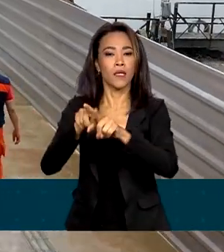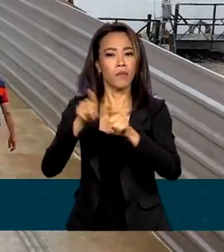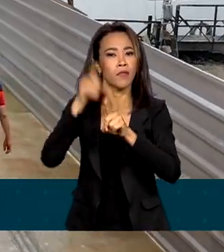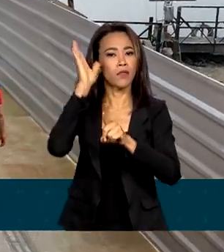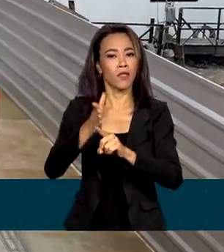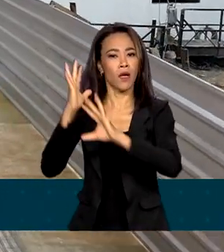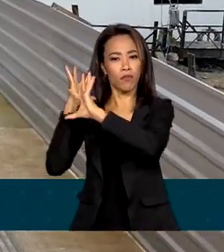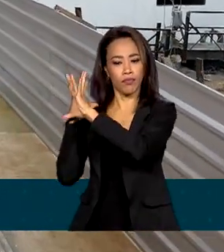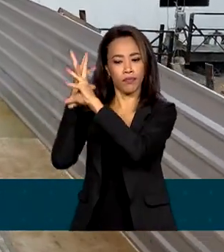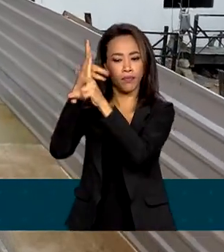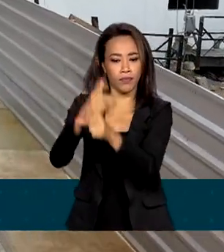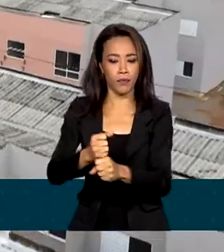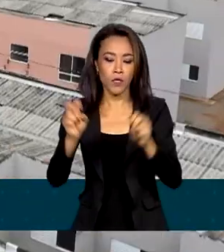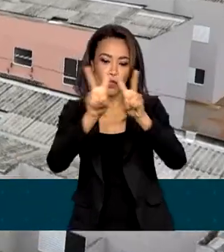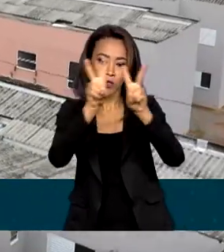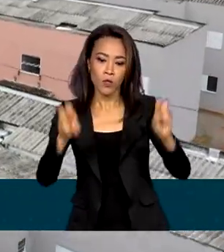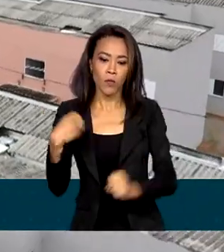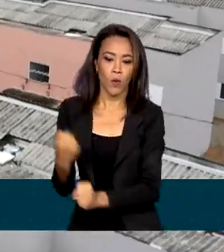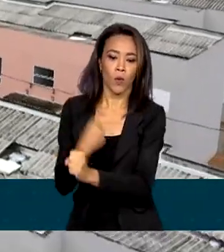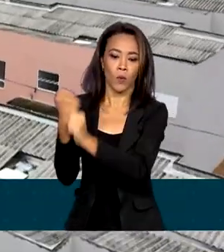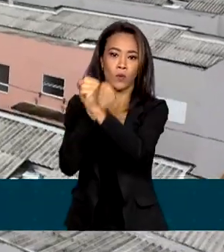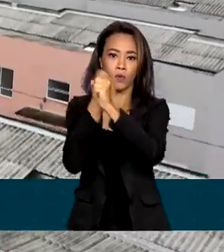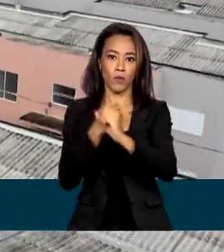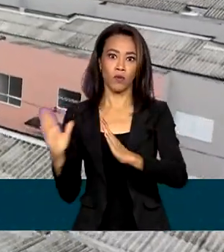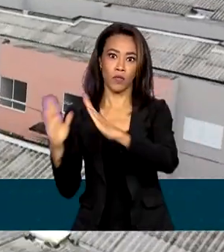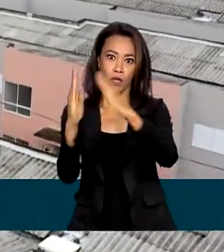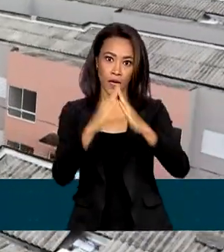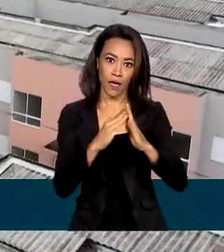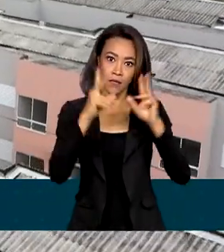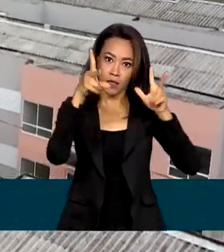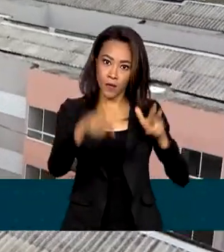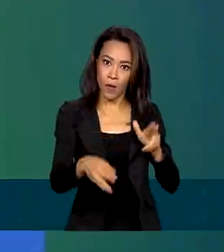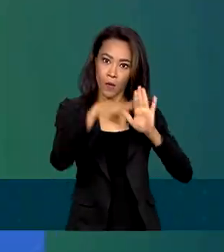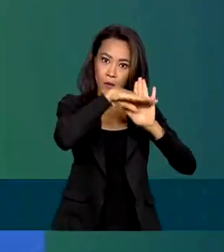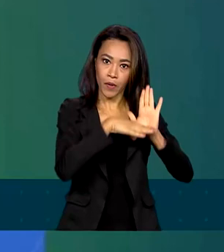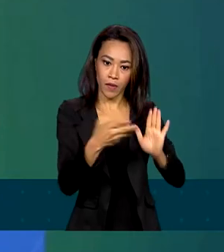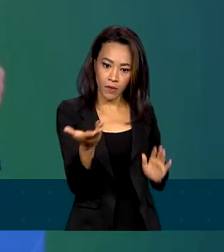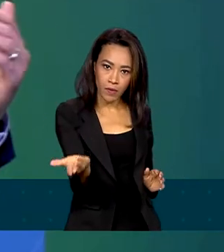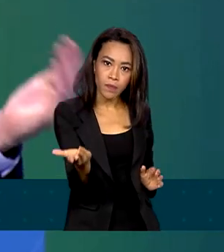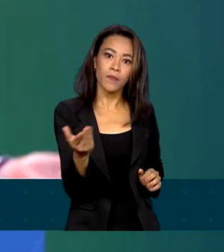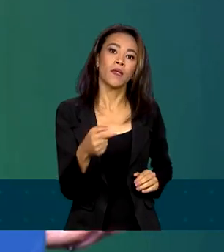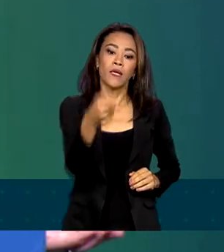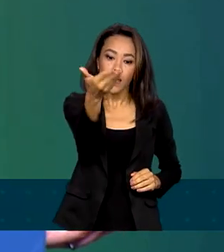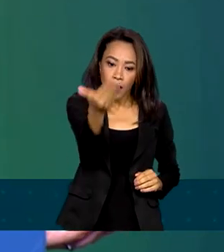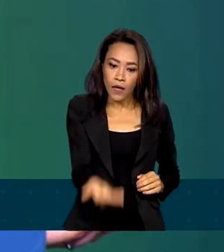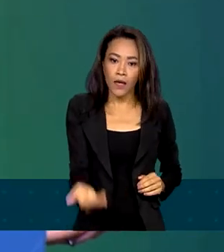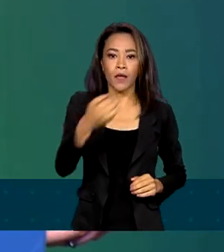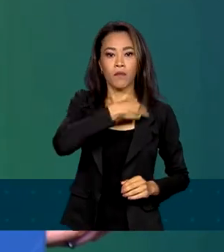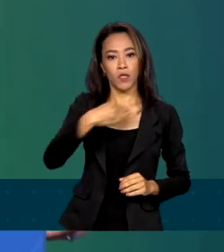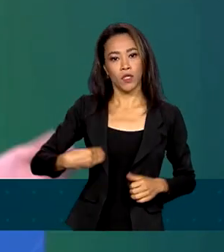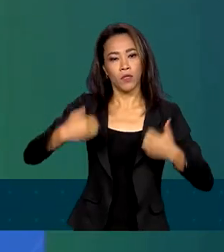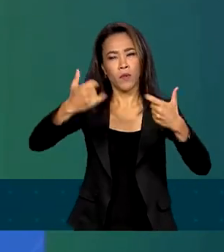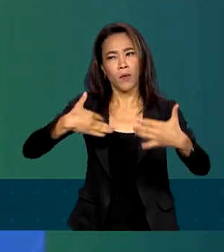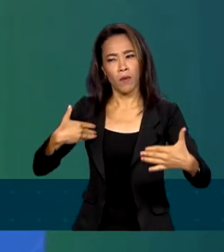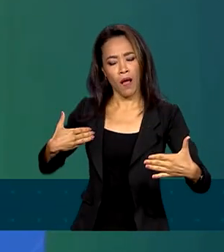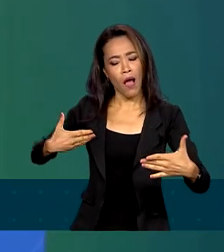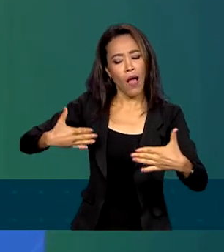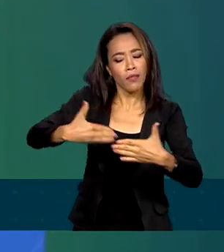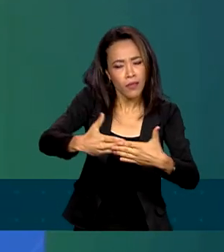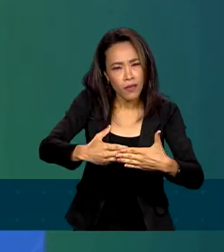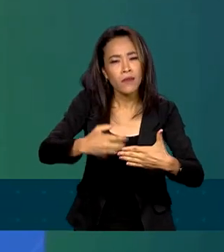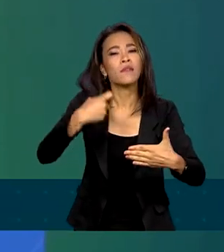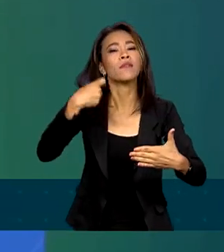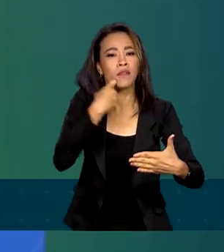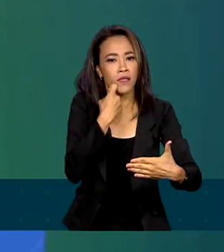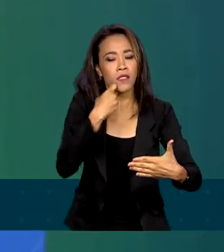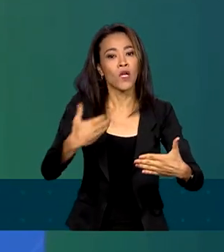realizadas em mobilidade urbana e em habitação com o Minha Casa Minha Vida. E, de acordo com o ministro, até sexta-feira o governo